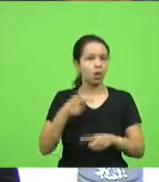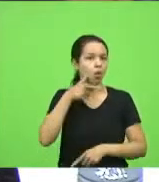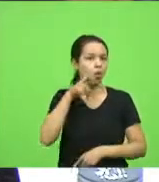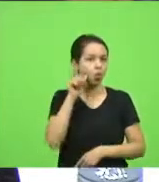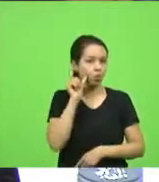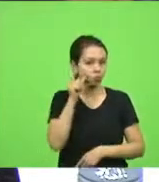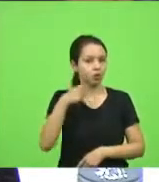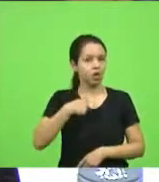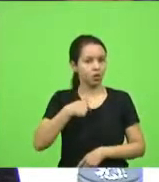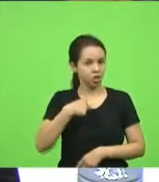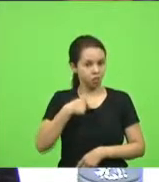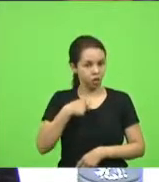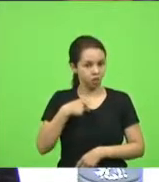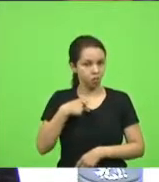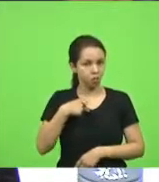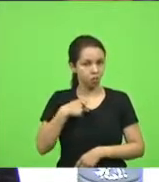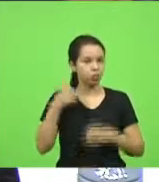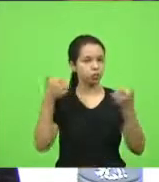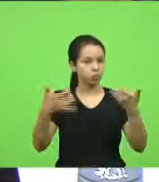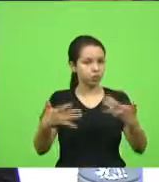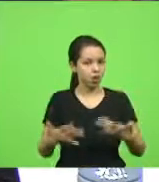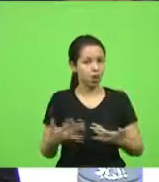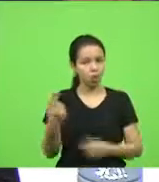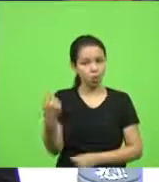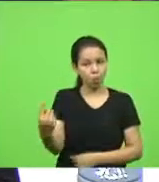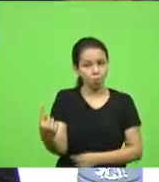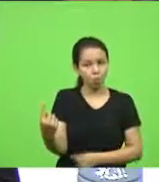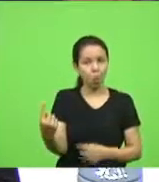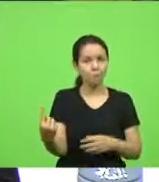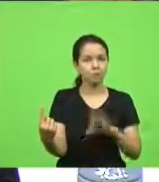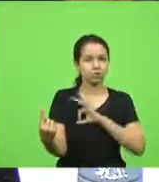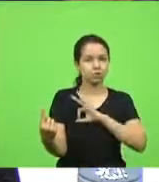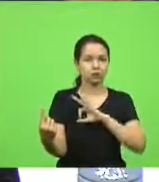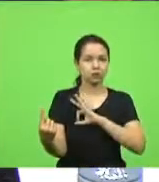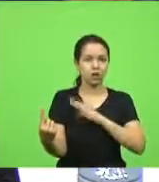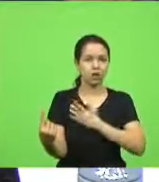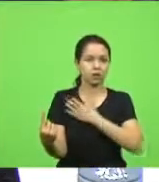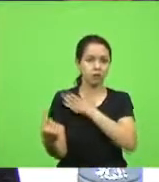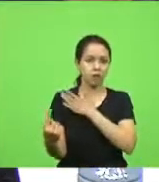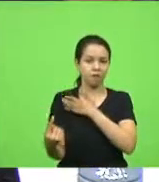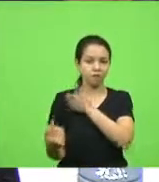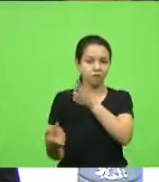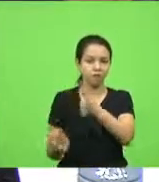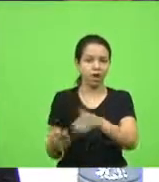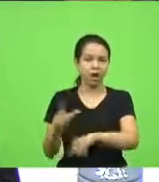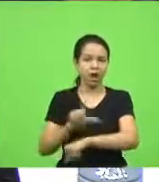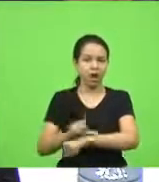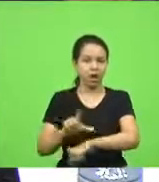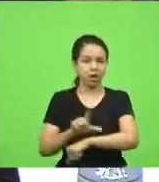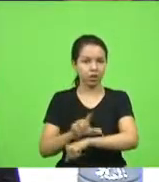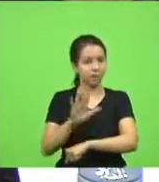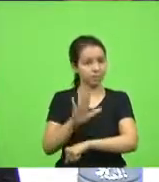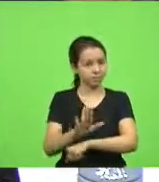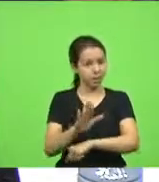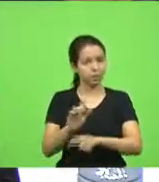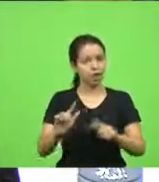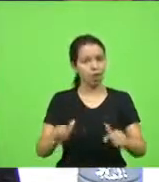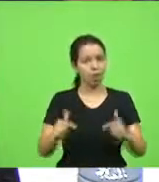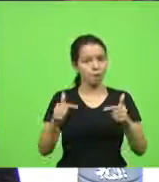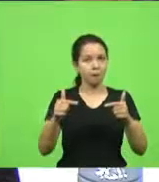me pronunciei que apenas um policial militar estaria indo para Lages, só que é para o combate à Covid.